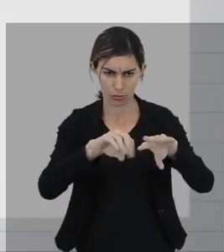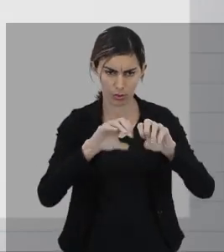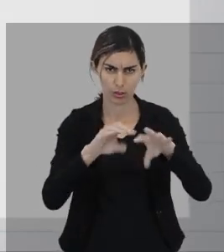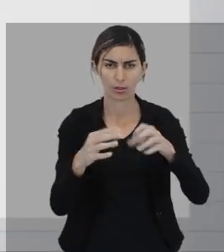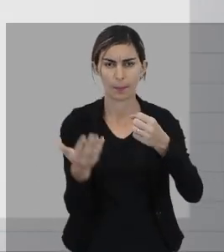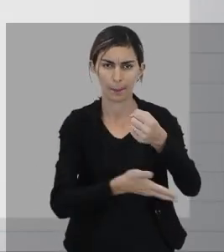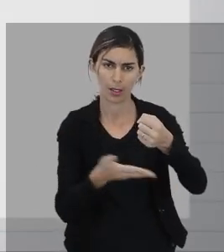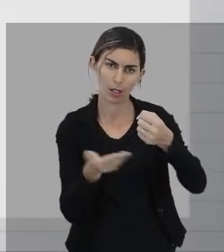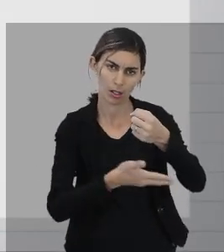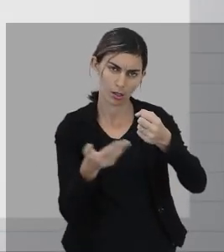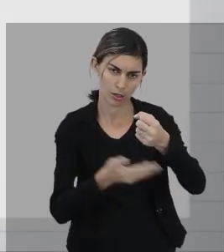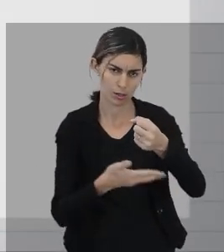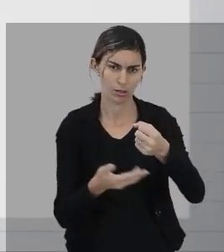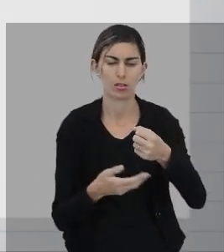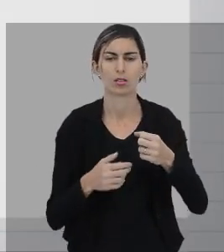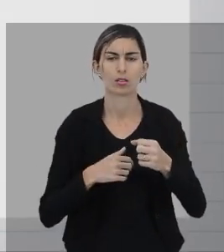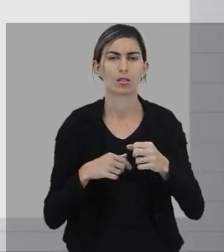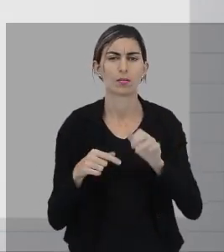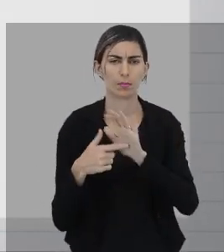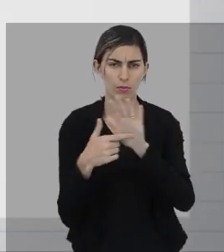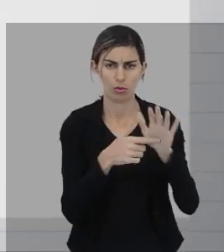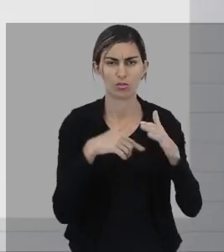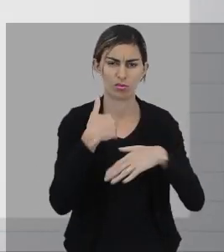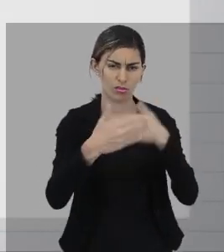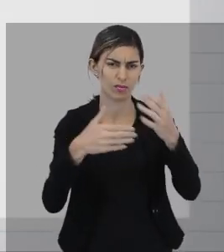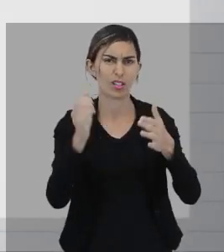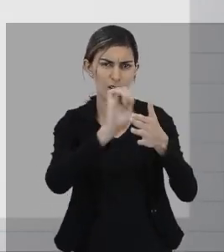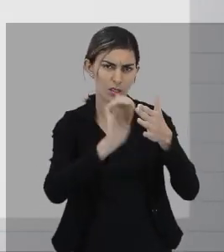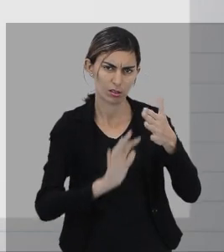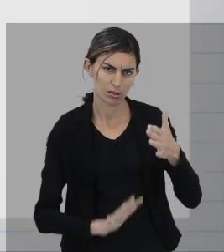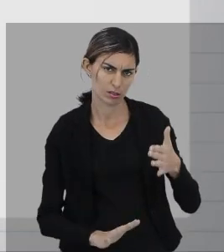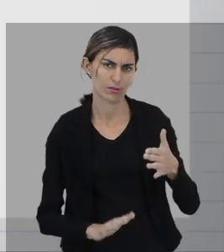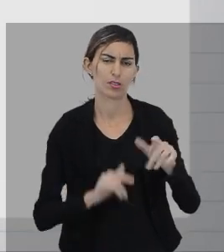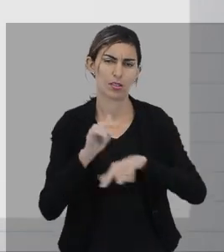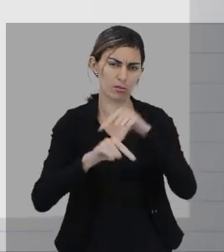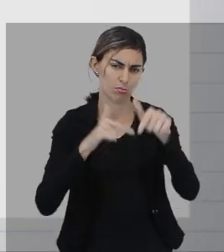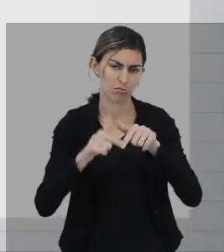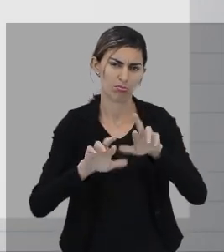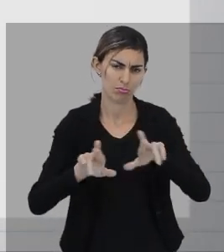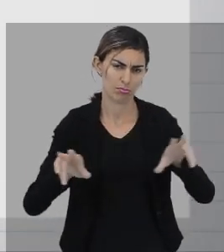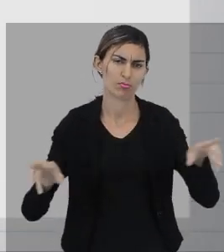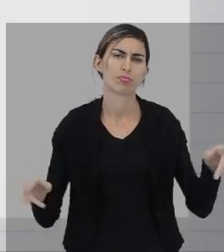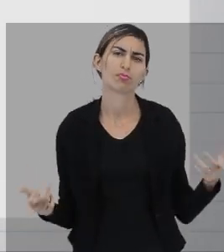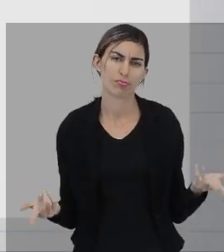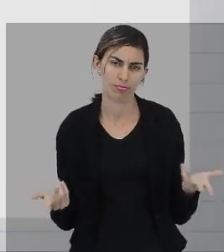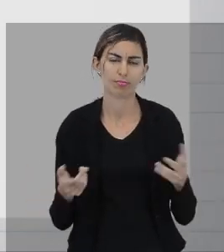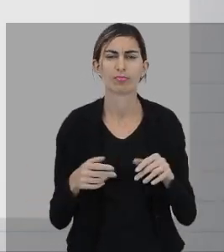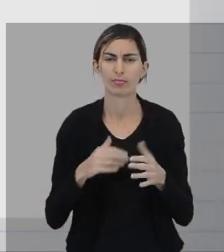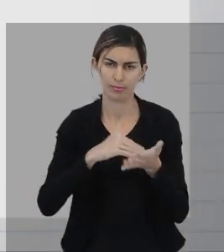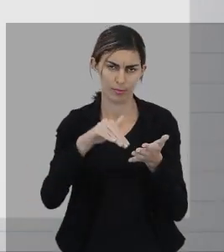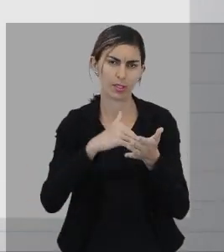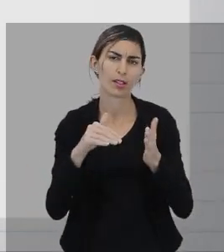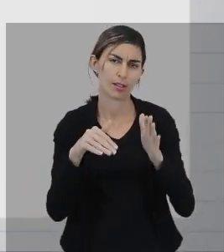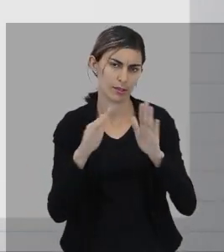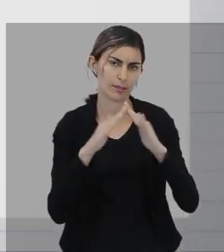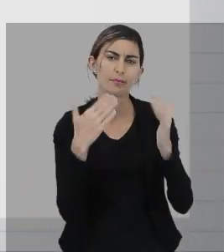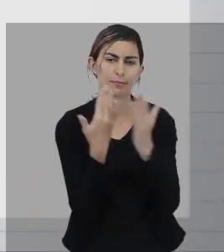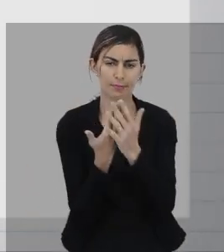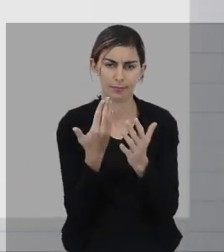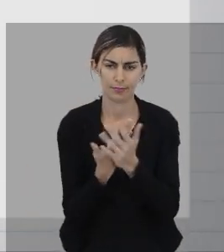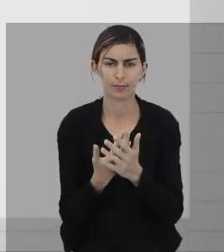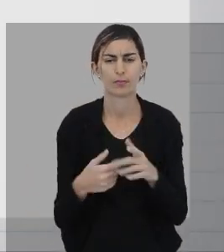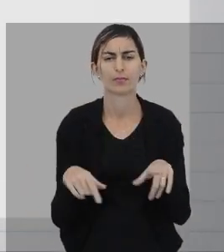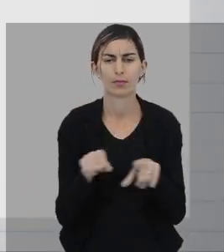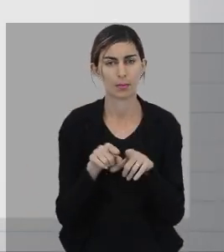Educação Básica, realizando as mais diversas atividades que são próprias, né? Em uma Secretaria de Escola.